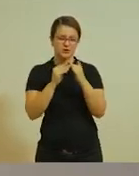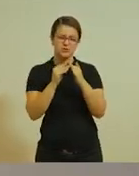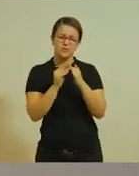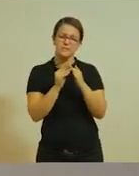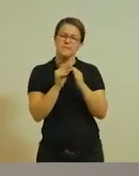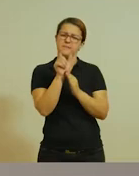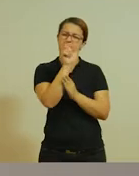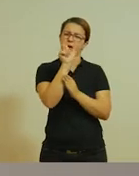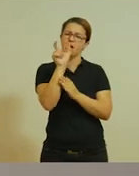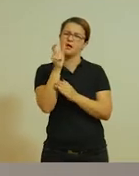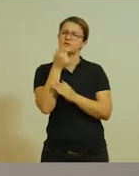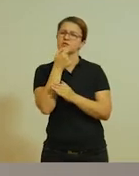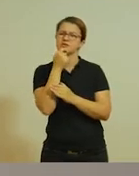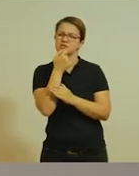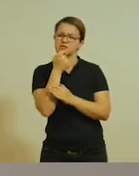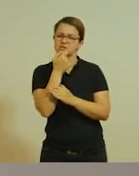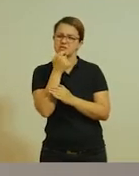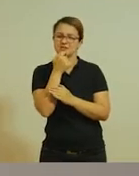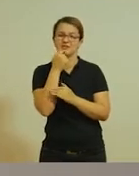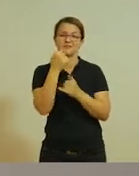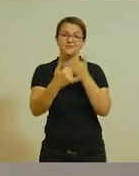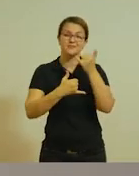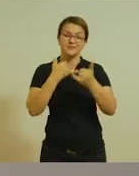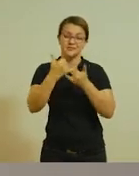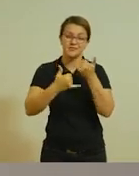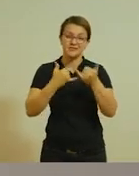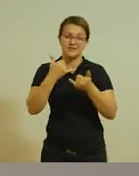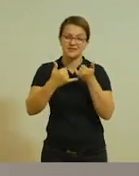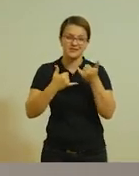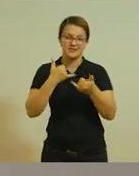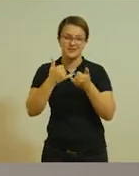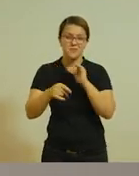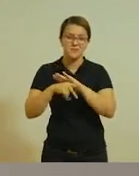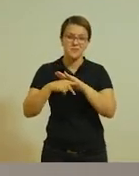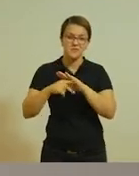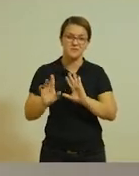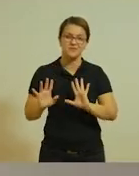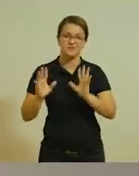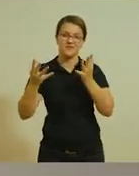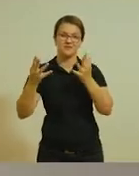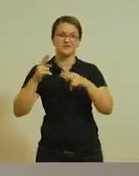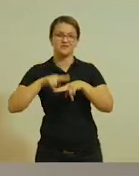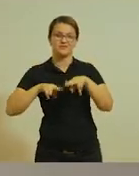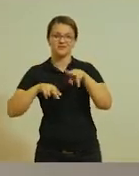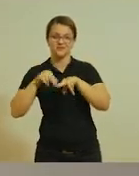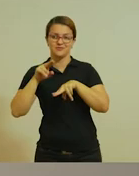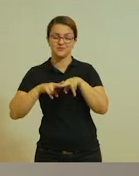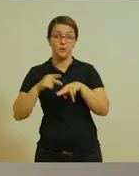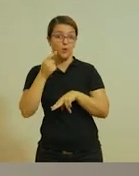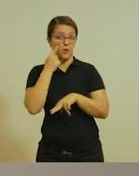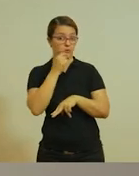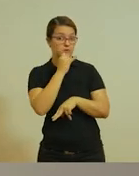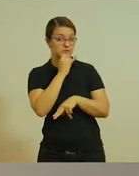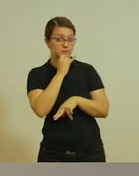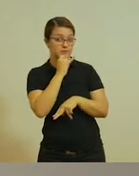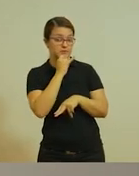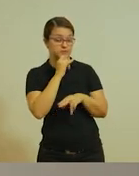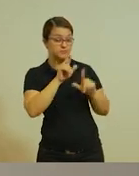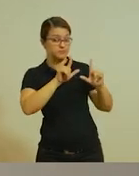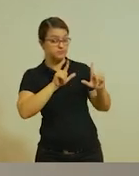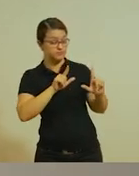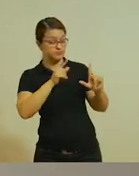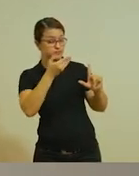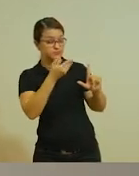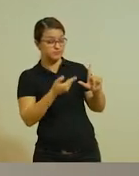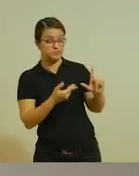com os alimentos e brincadeiras específicos deste tipo de comemoração da festa junina. Como, exemplo, observe aqui no quadrinho.